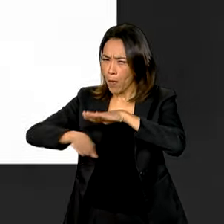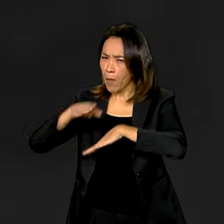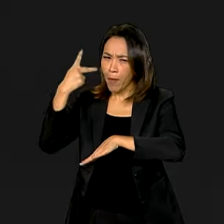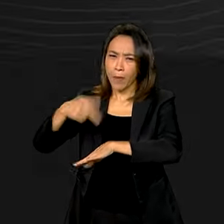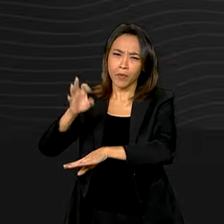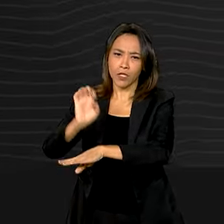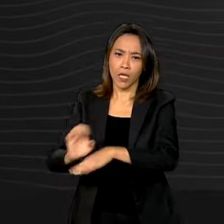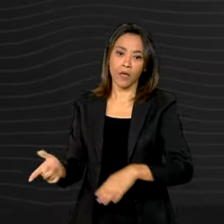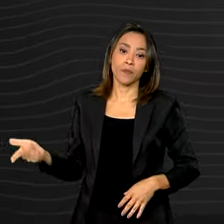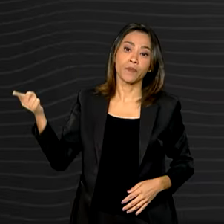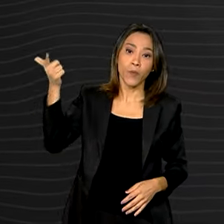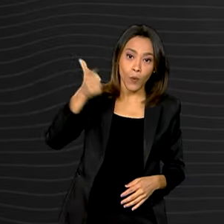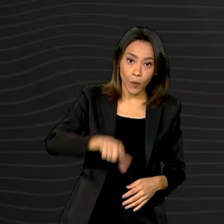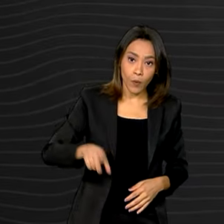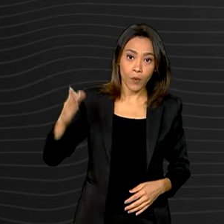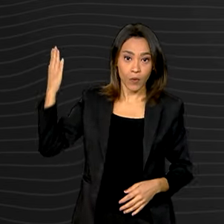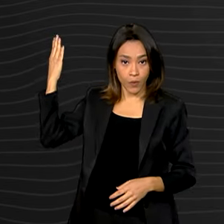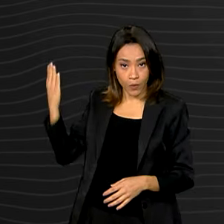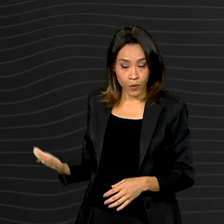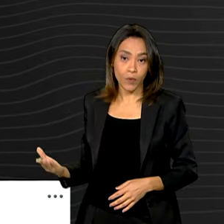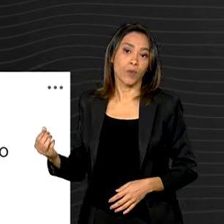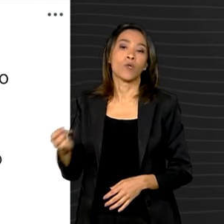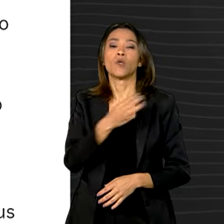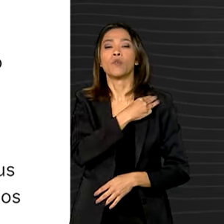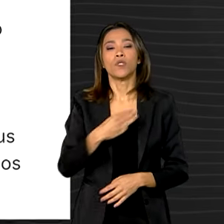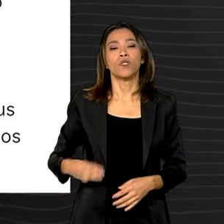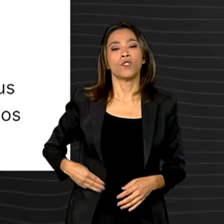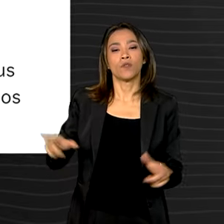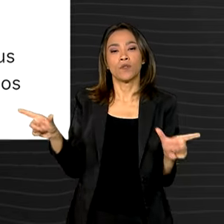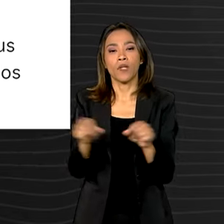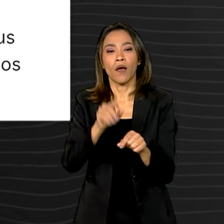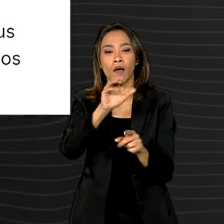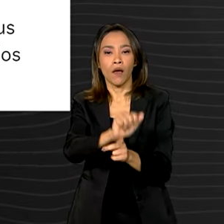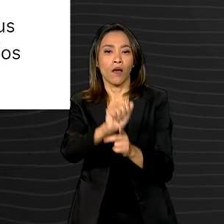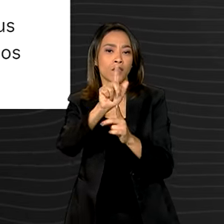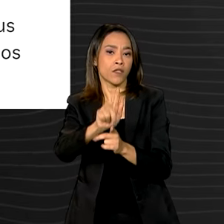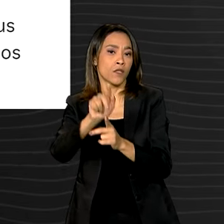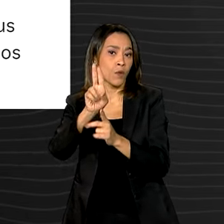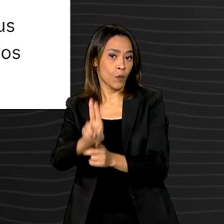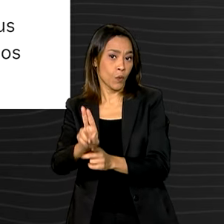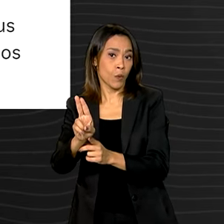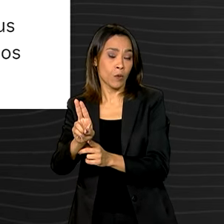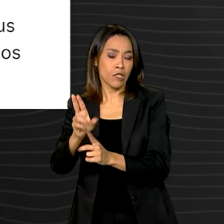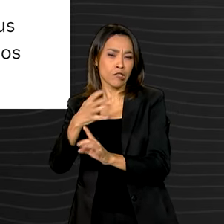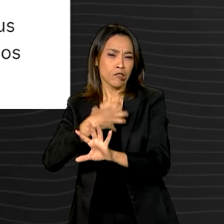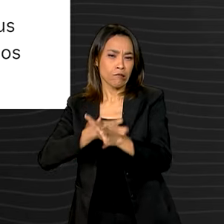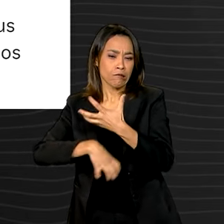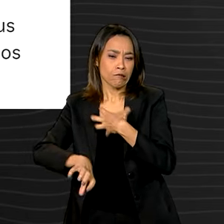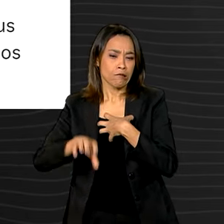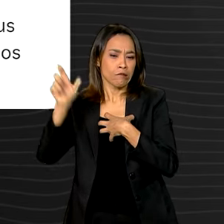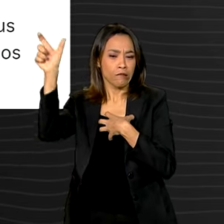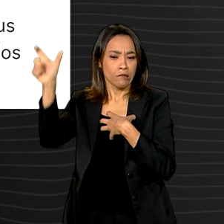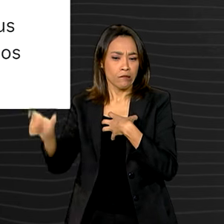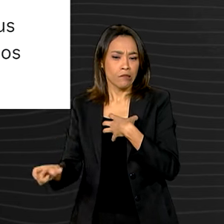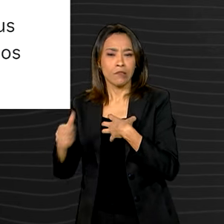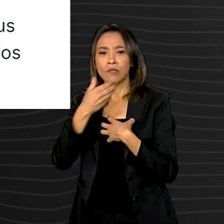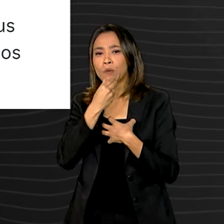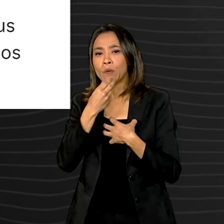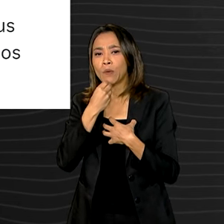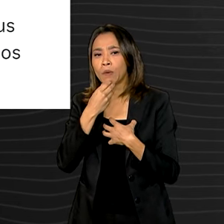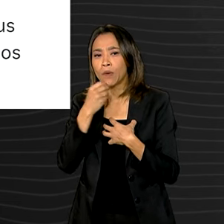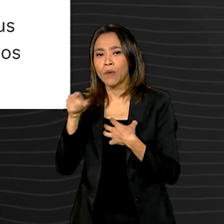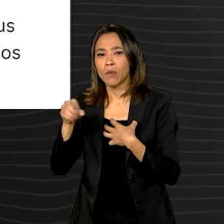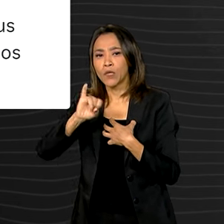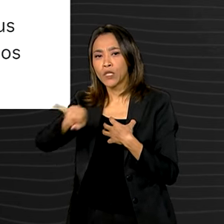E o ministro da Advocacia-Geral da União, Jorge Messias, prestou solidariedade ao tutor do cachorro Joca,